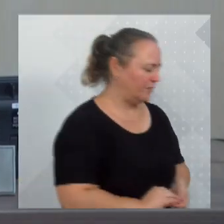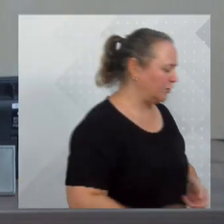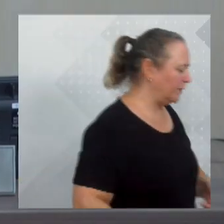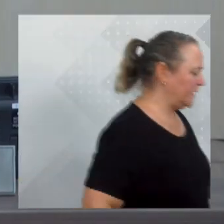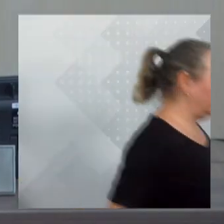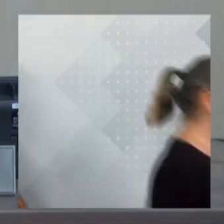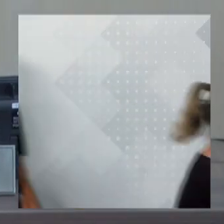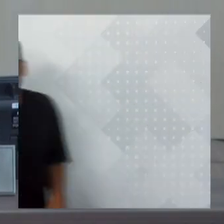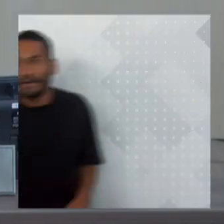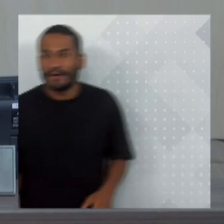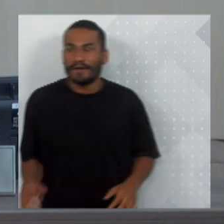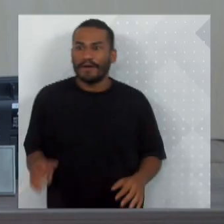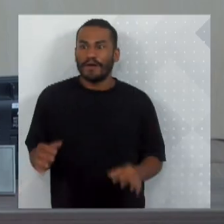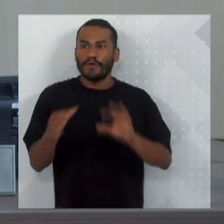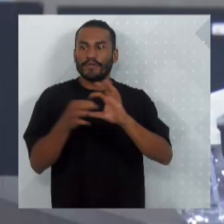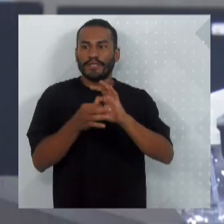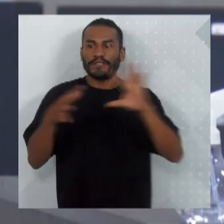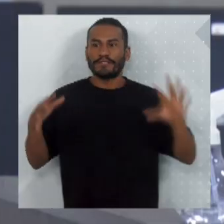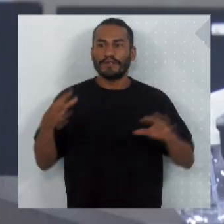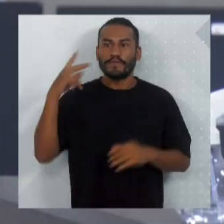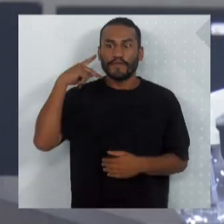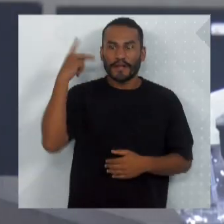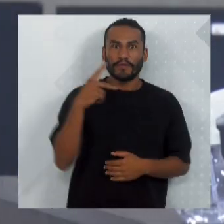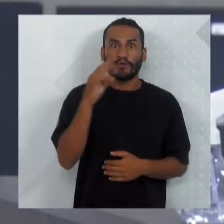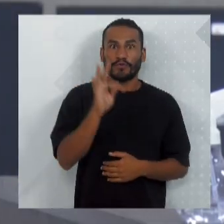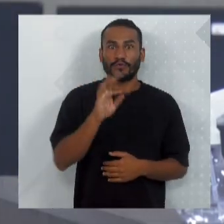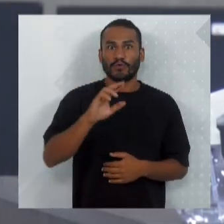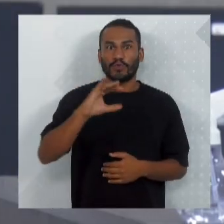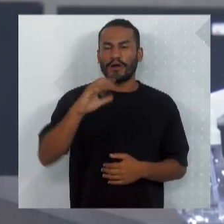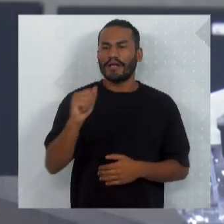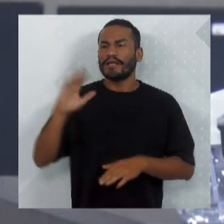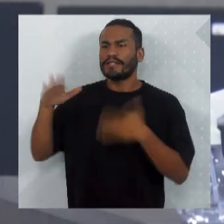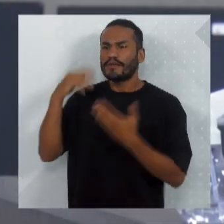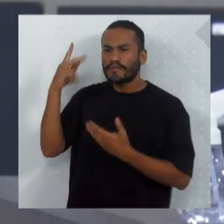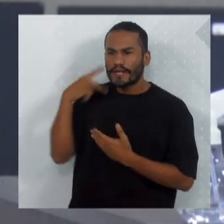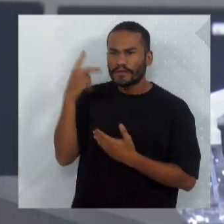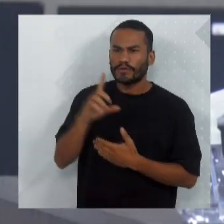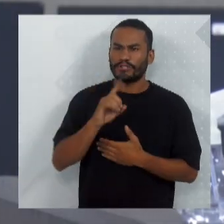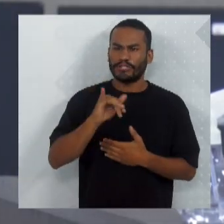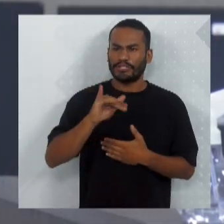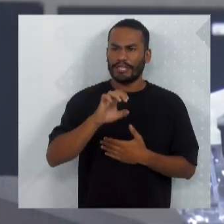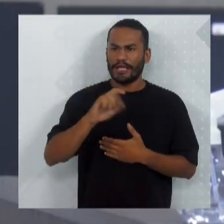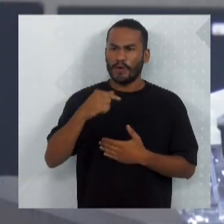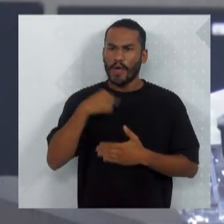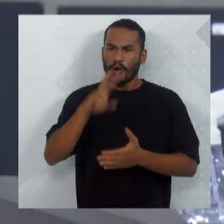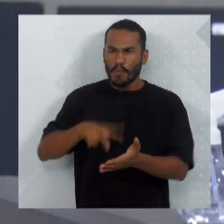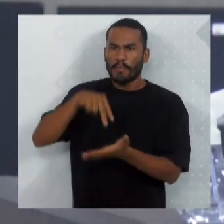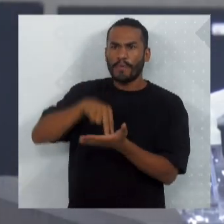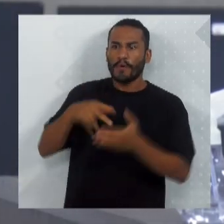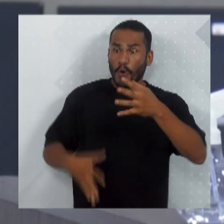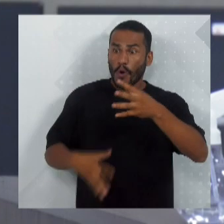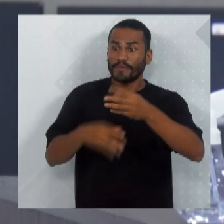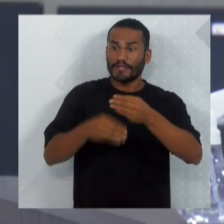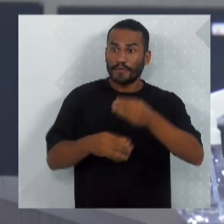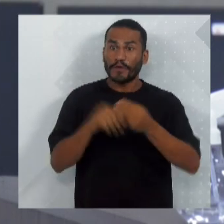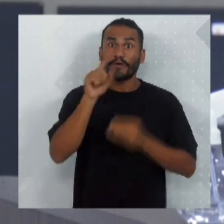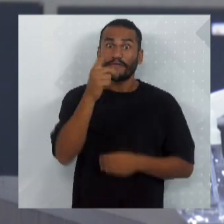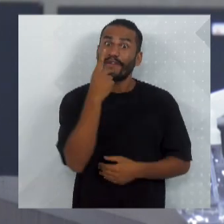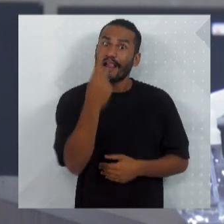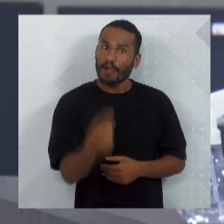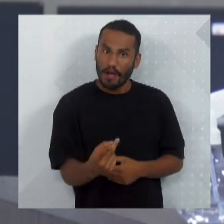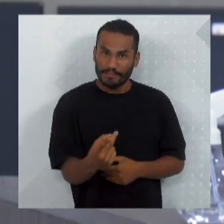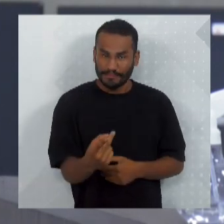autorização do orador, o vereador Tuca. Governador Diego, venho, me levanto para contribuir aqui com a sua fala